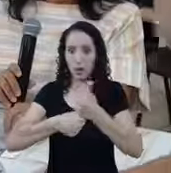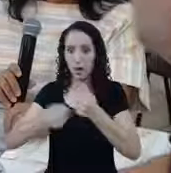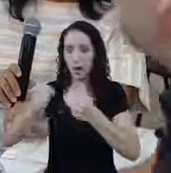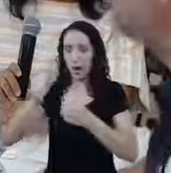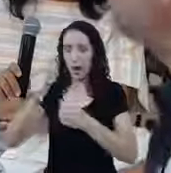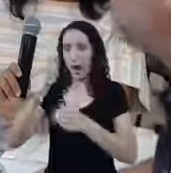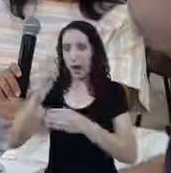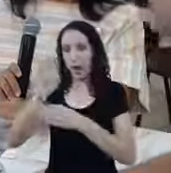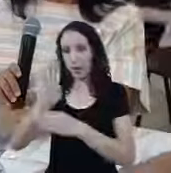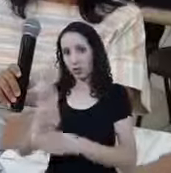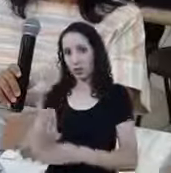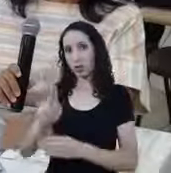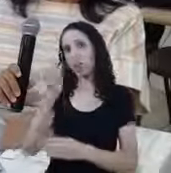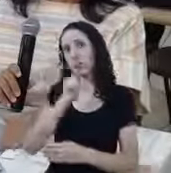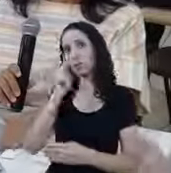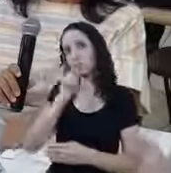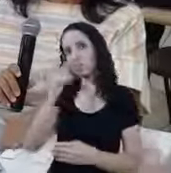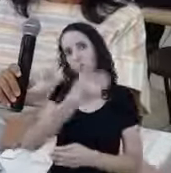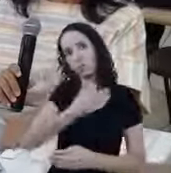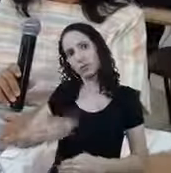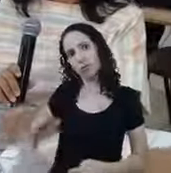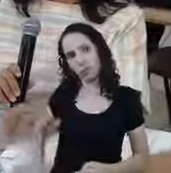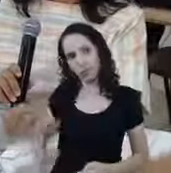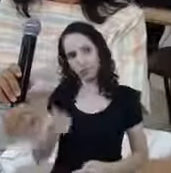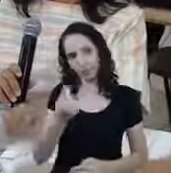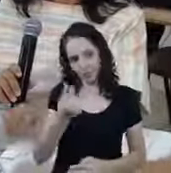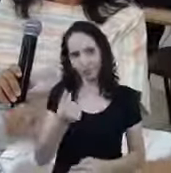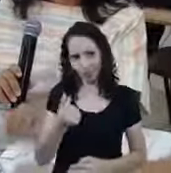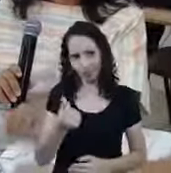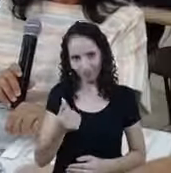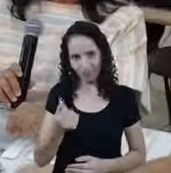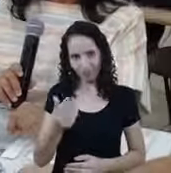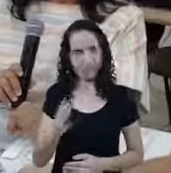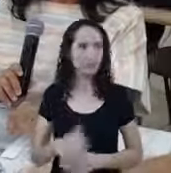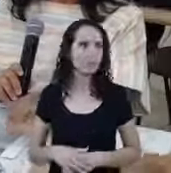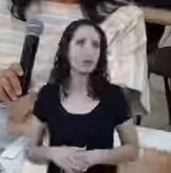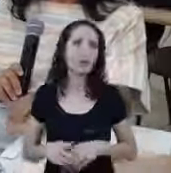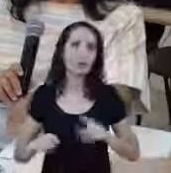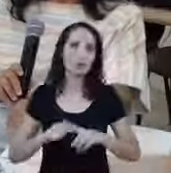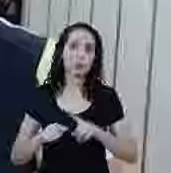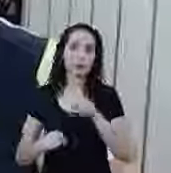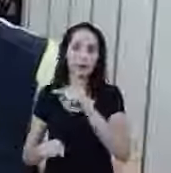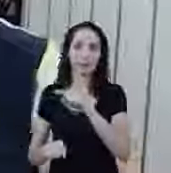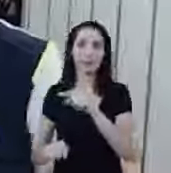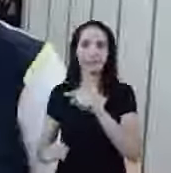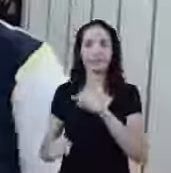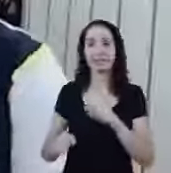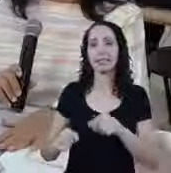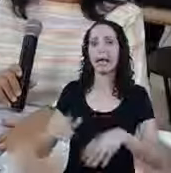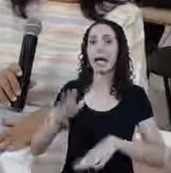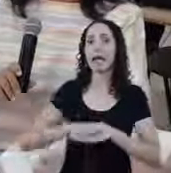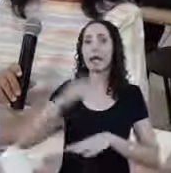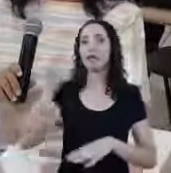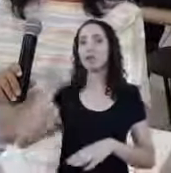Bolsa Família contrário O Bolsa Família vai